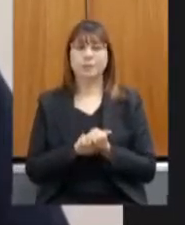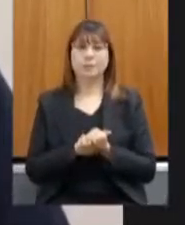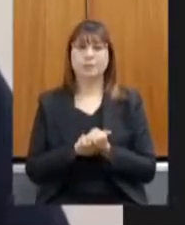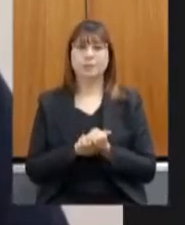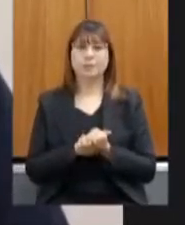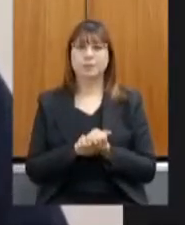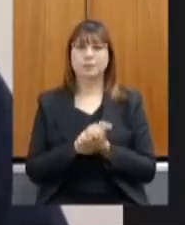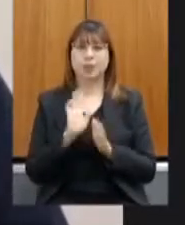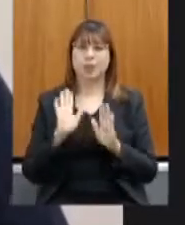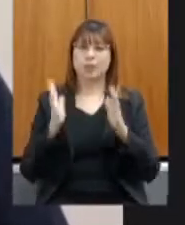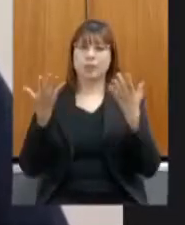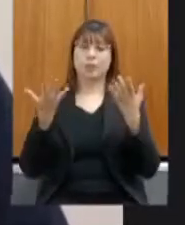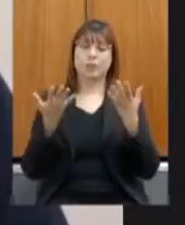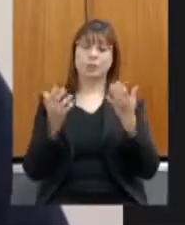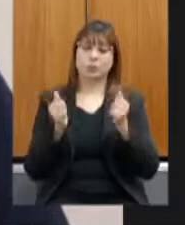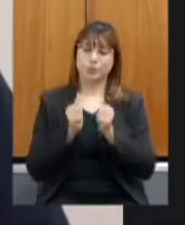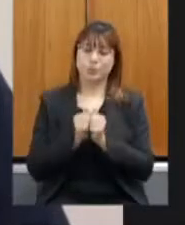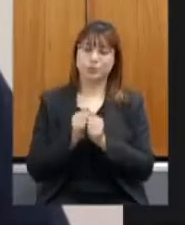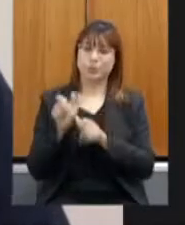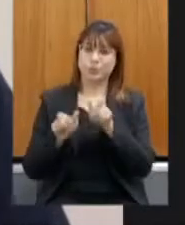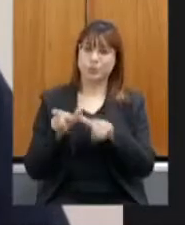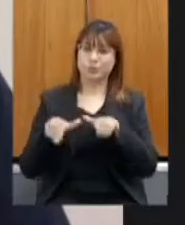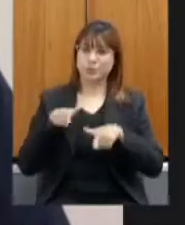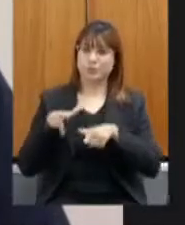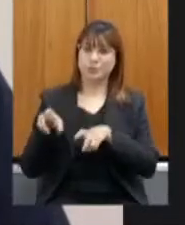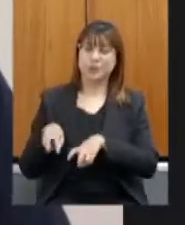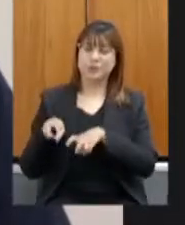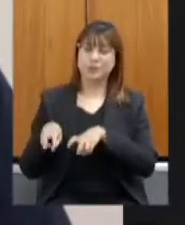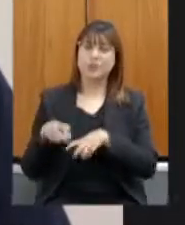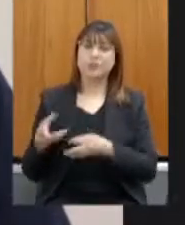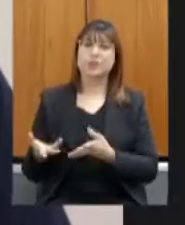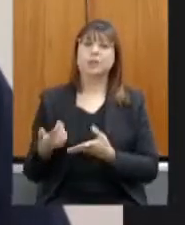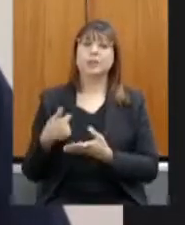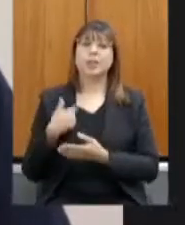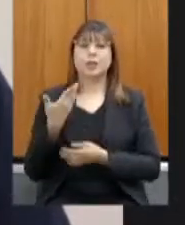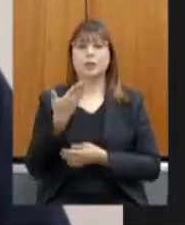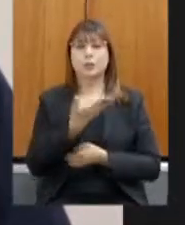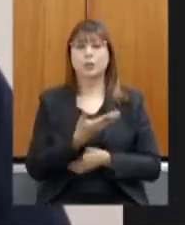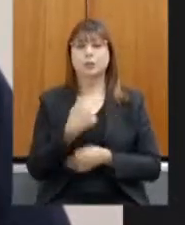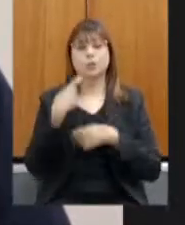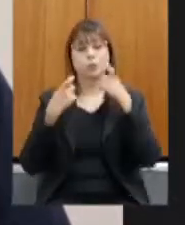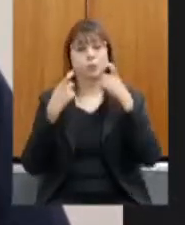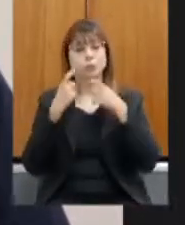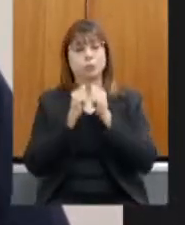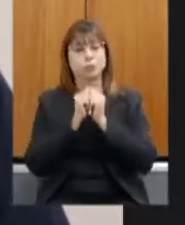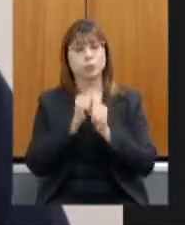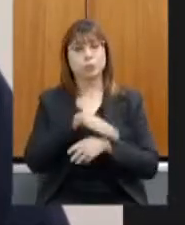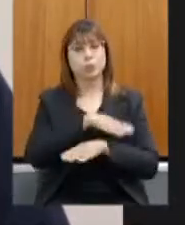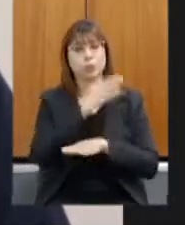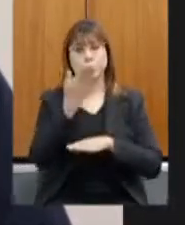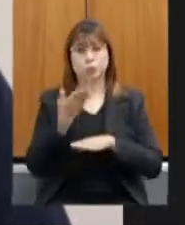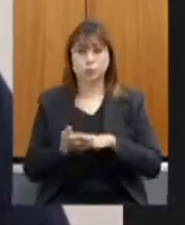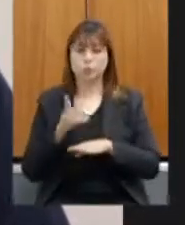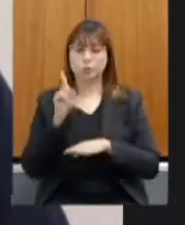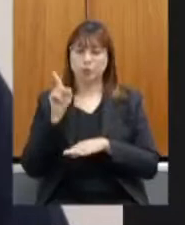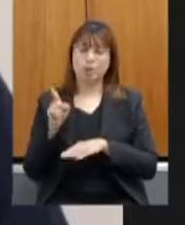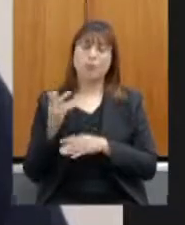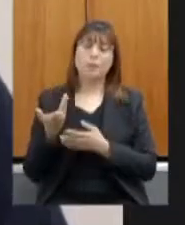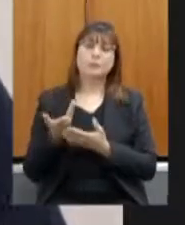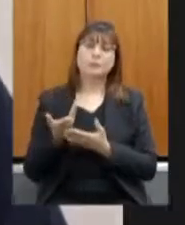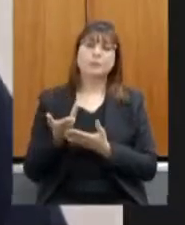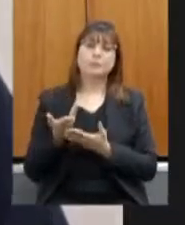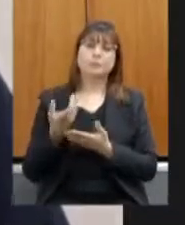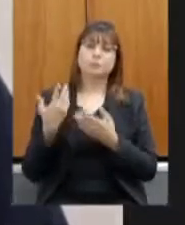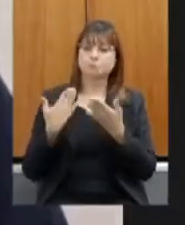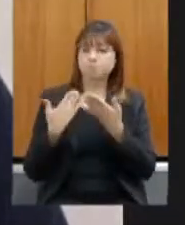eventos dos produtores rurais e ali era o momento onde eu estava tendo reuniões com ele ao longo dos dias que se passaram para tratar